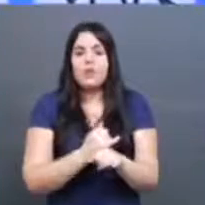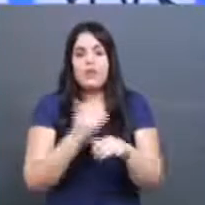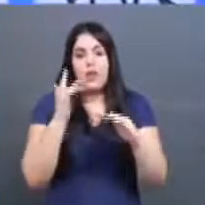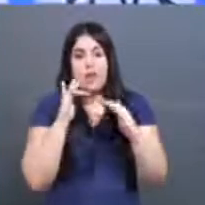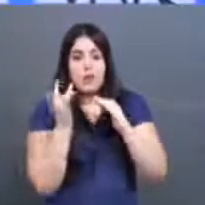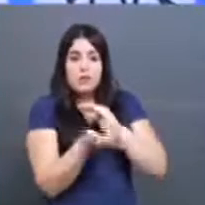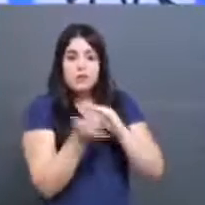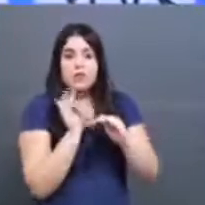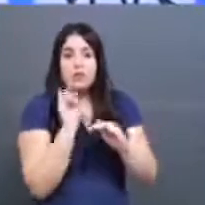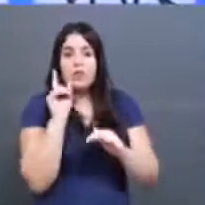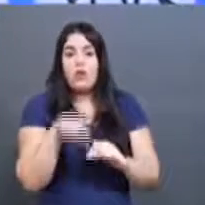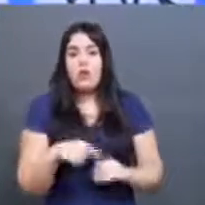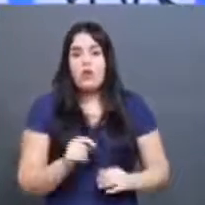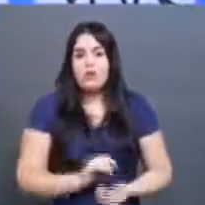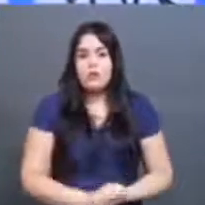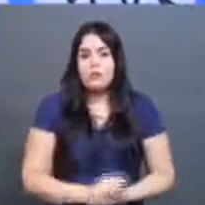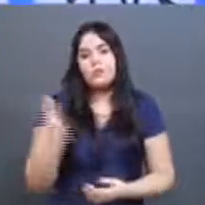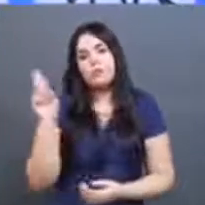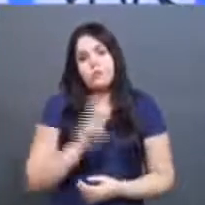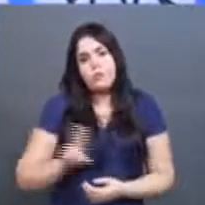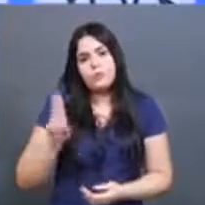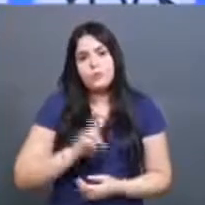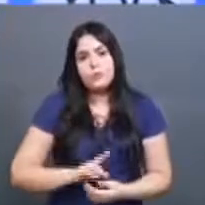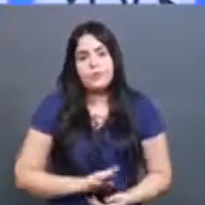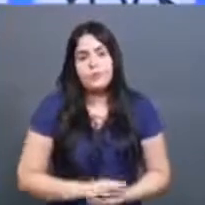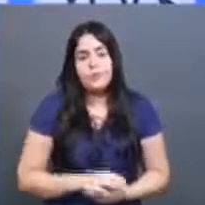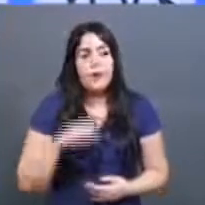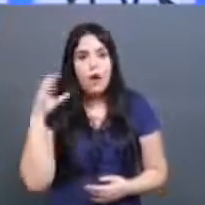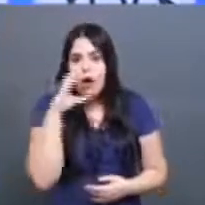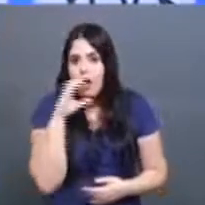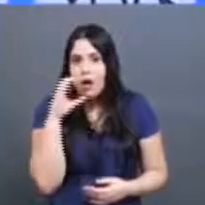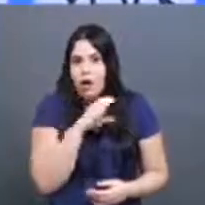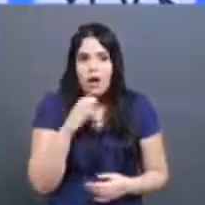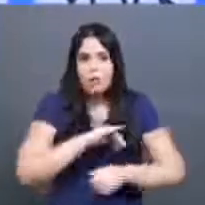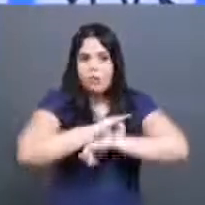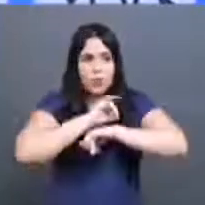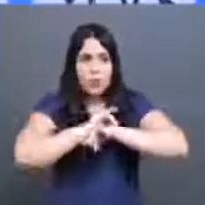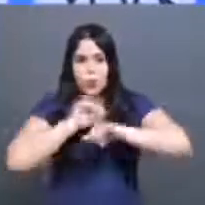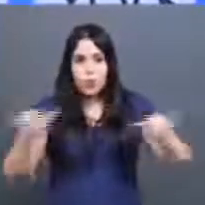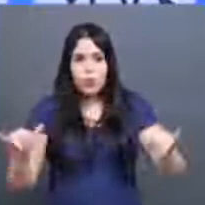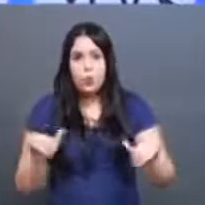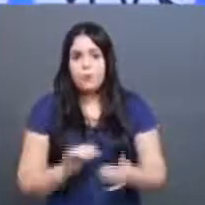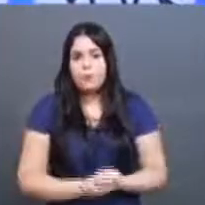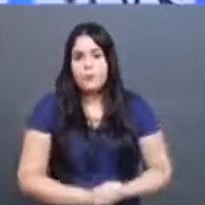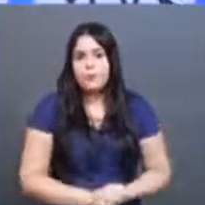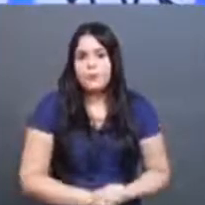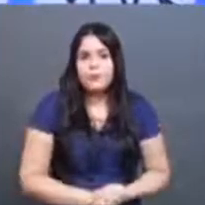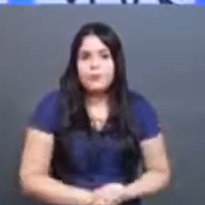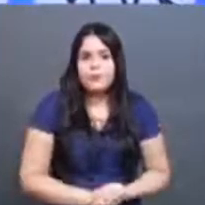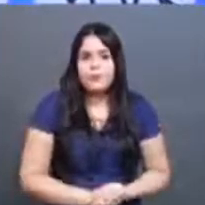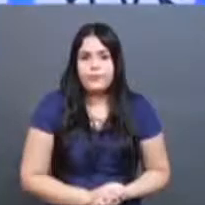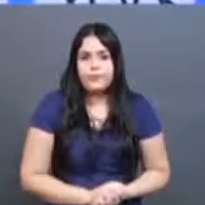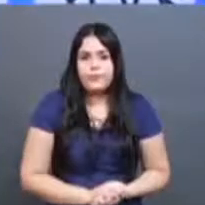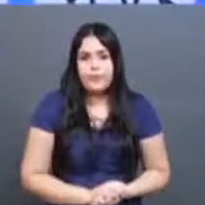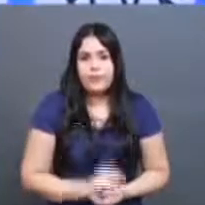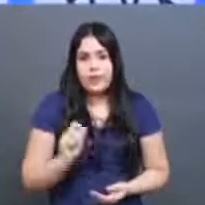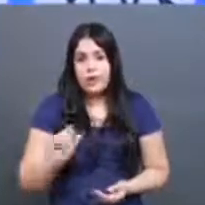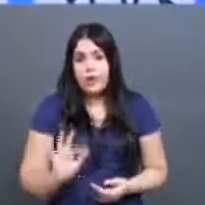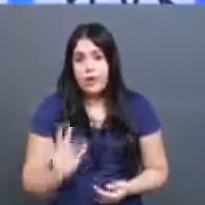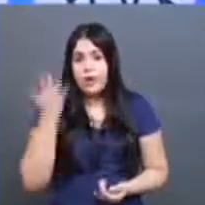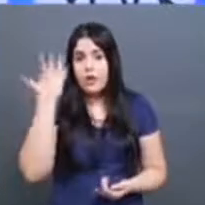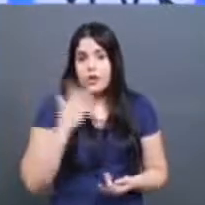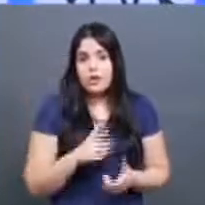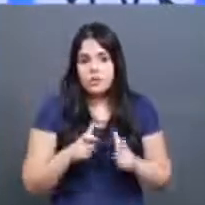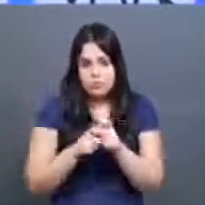sociais, elas são mecanismos de uma rapidez e disseminação muito grande. E o que acontece,